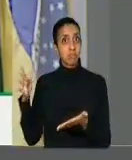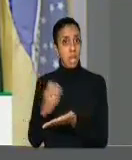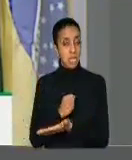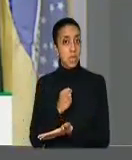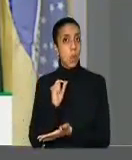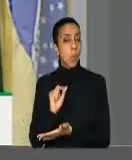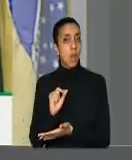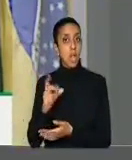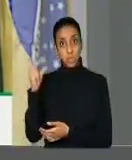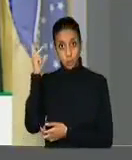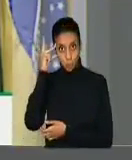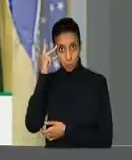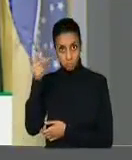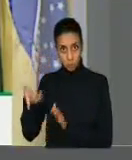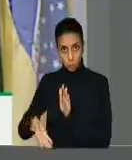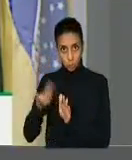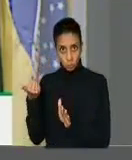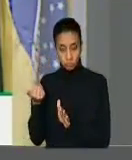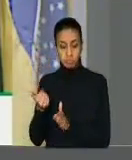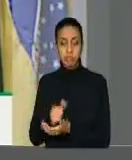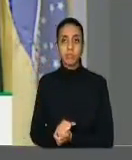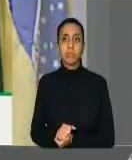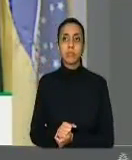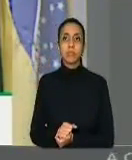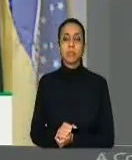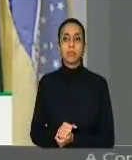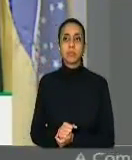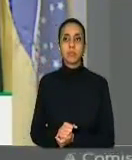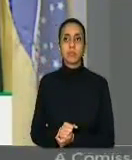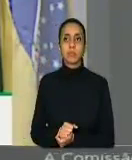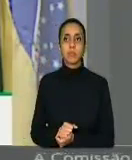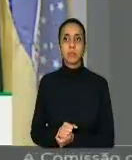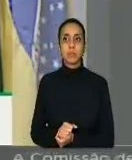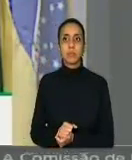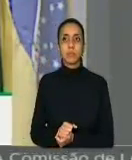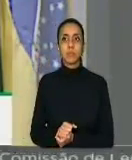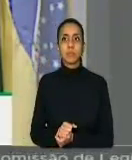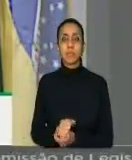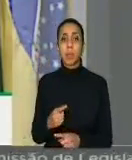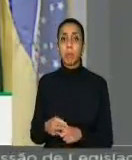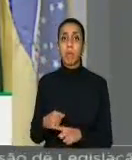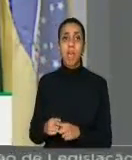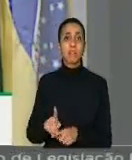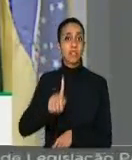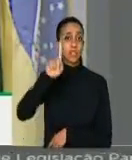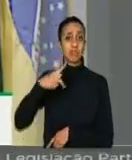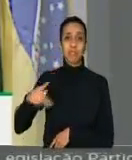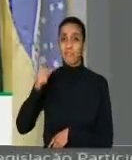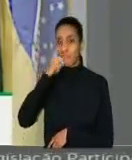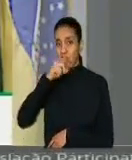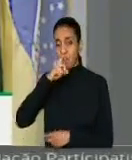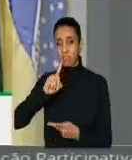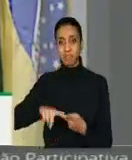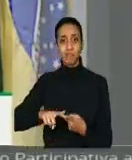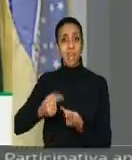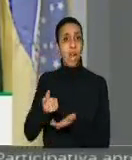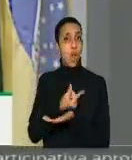governo de Dilma, governo esse que foi dominado pela falta de gestão, pela corrupção,